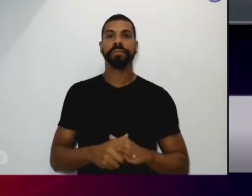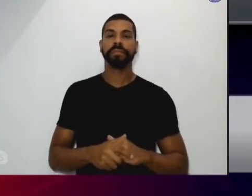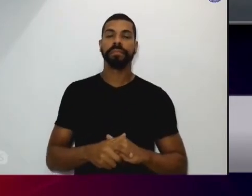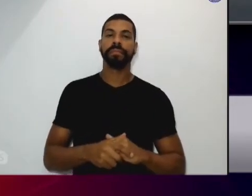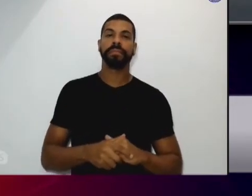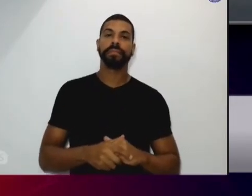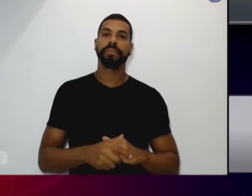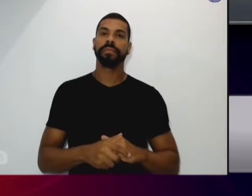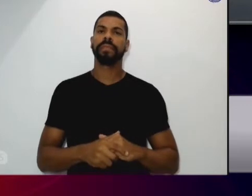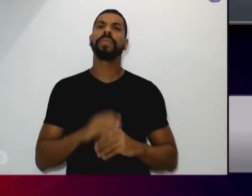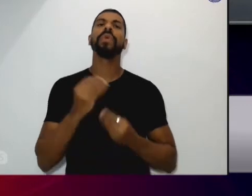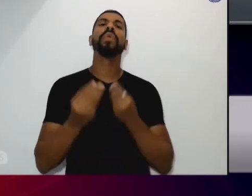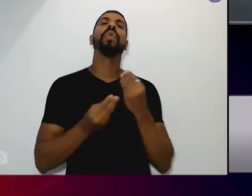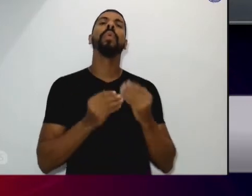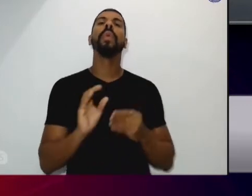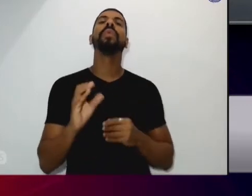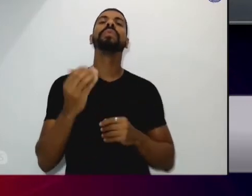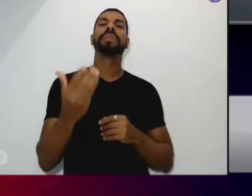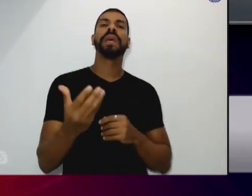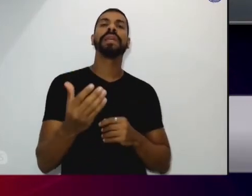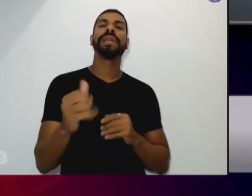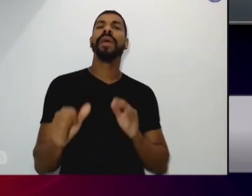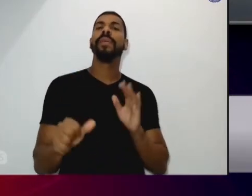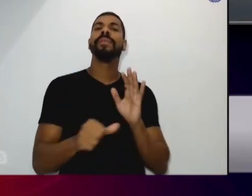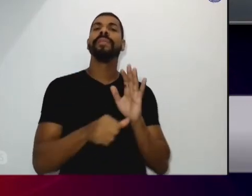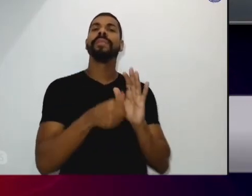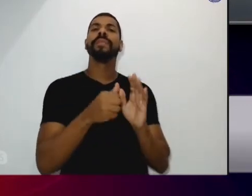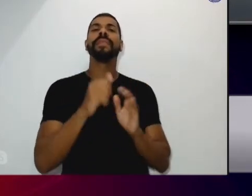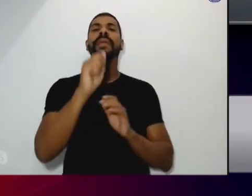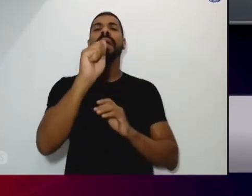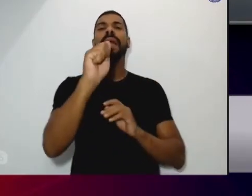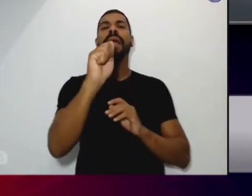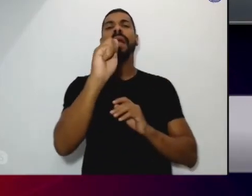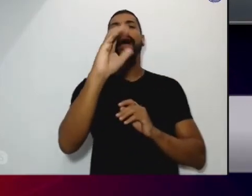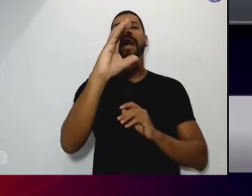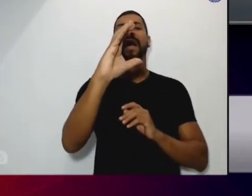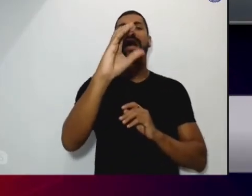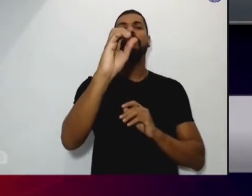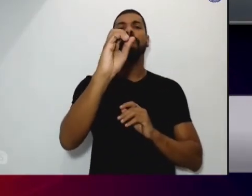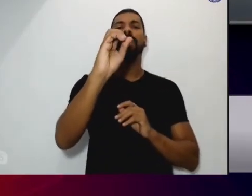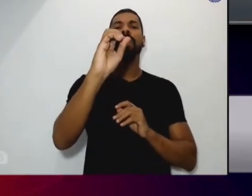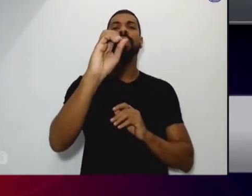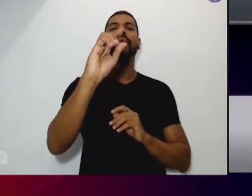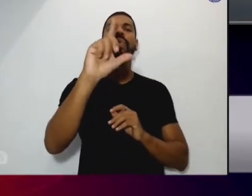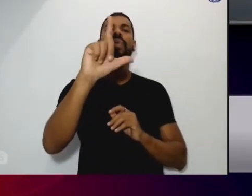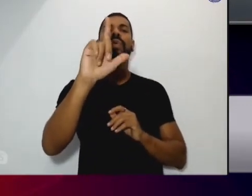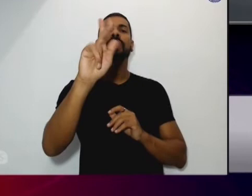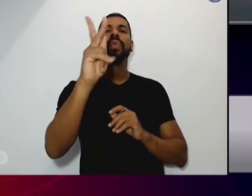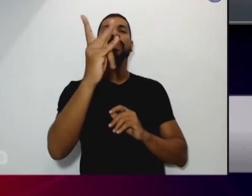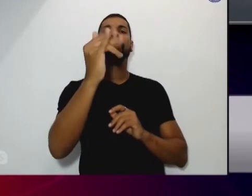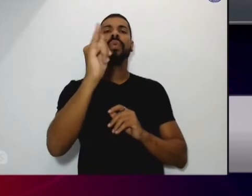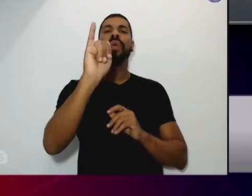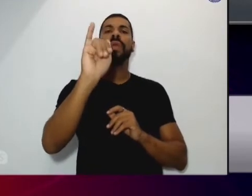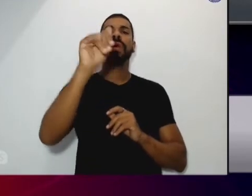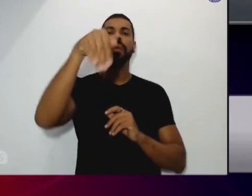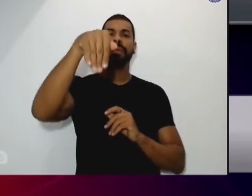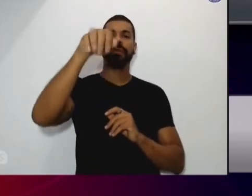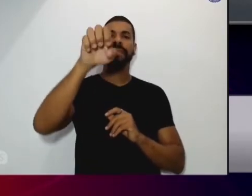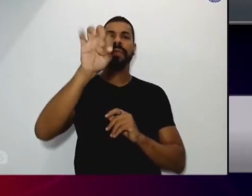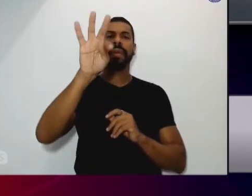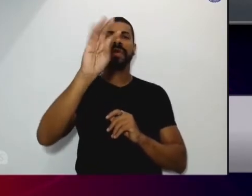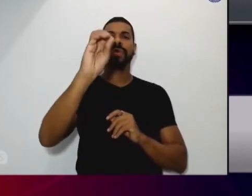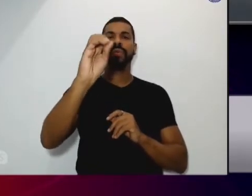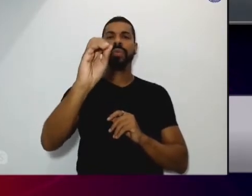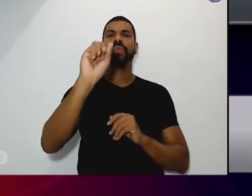o acolhimento é a primeira atenção na pessoa para a pessoa então o que eu vou